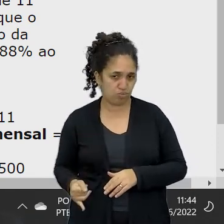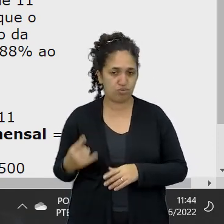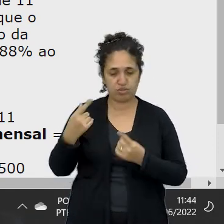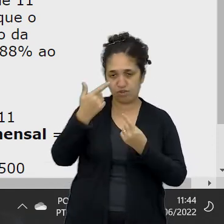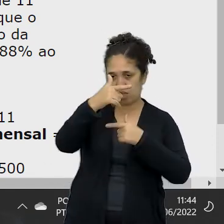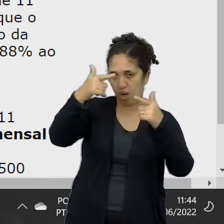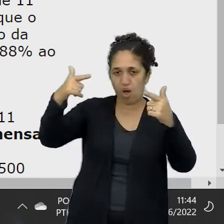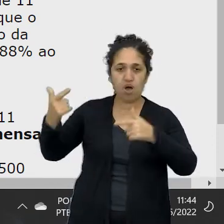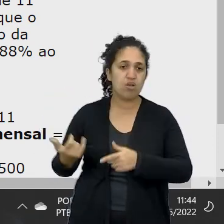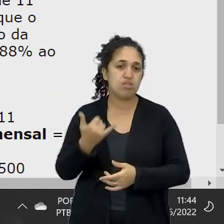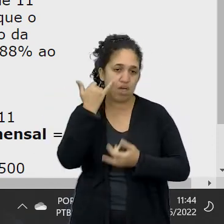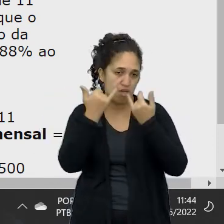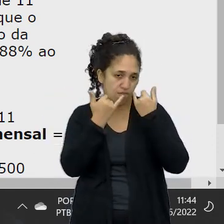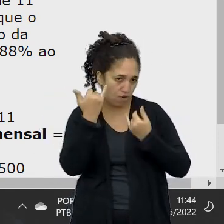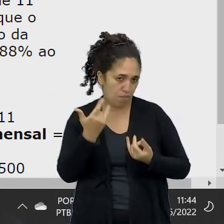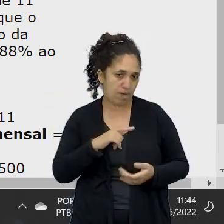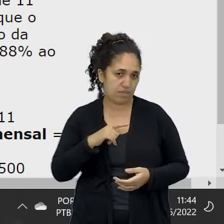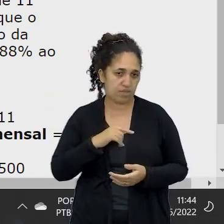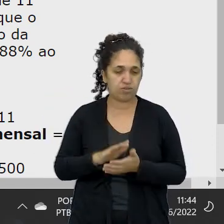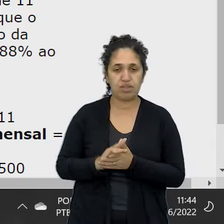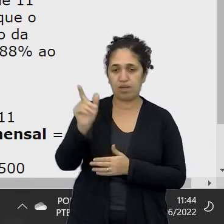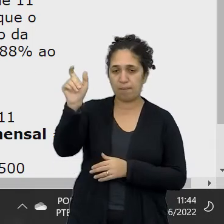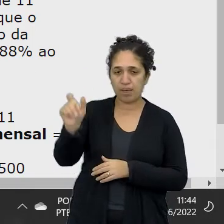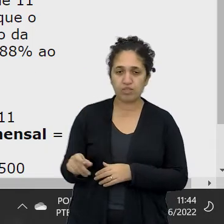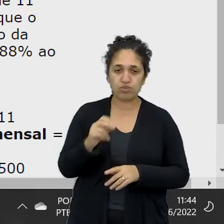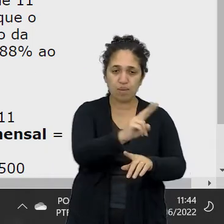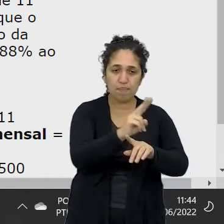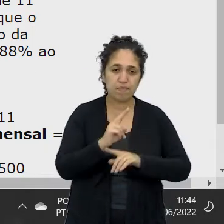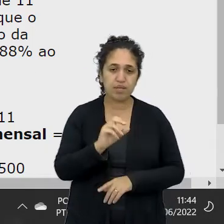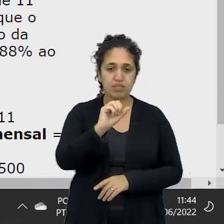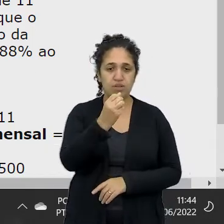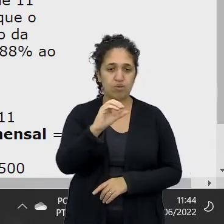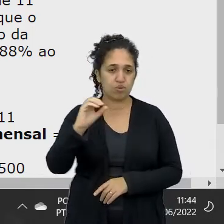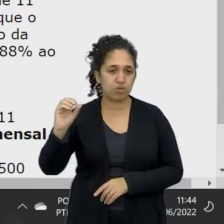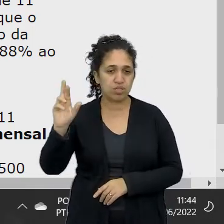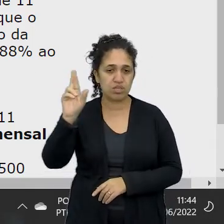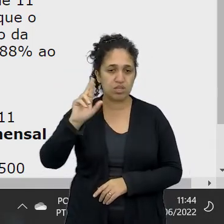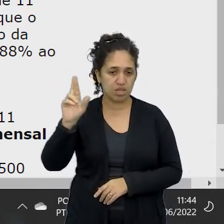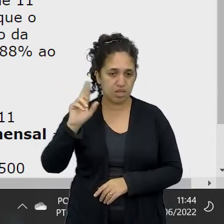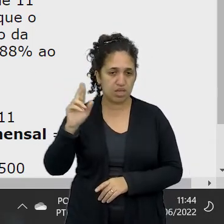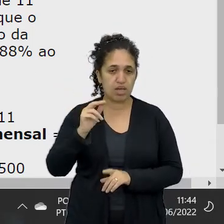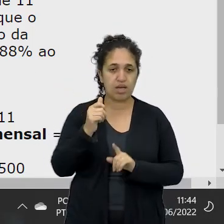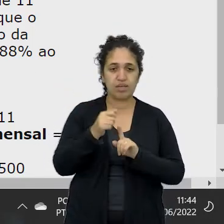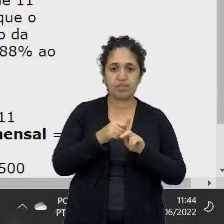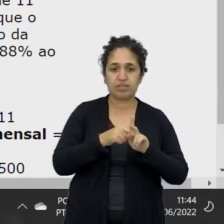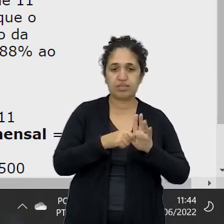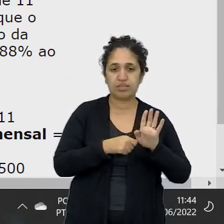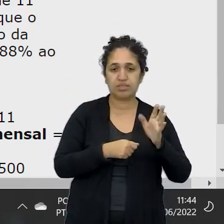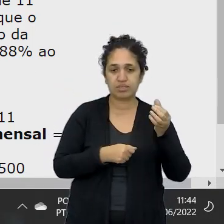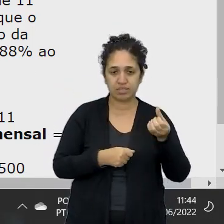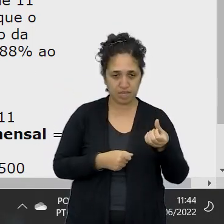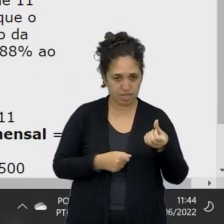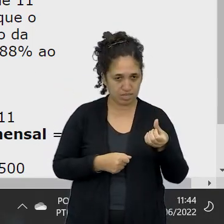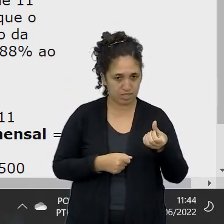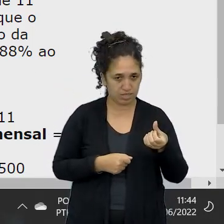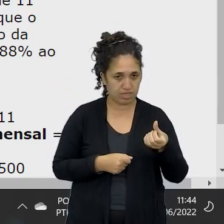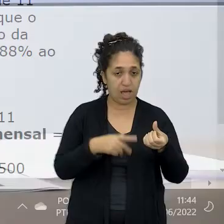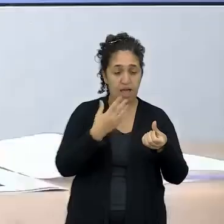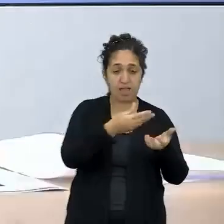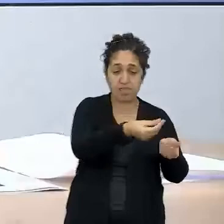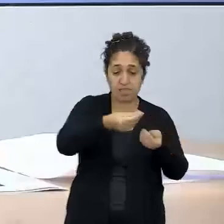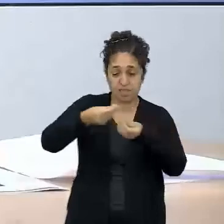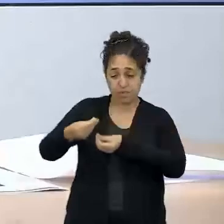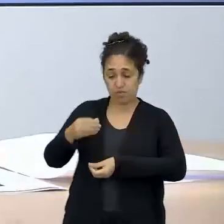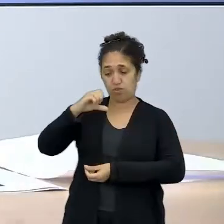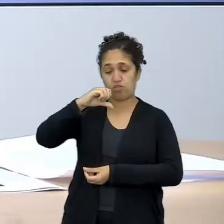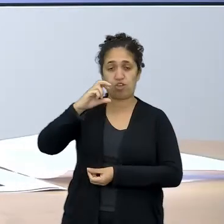informações. Então, um cidadão emprestou uma quantia de R$ 800,00 em seis meses. E aí, a pessoa devolveu R